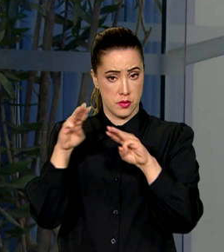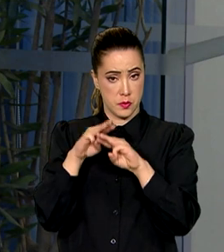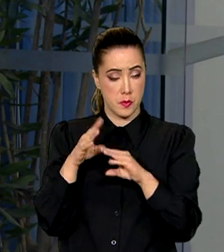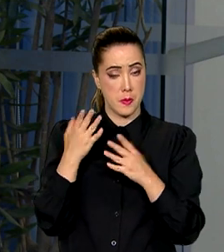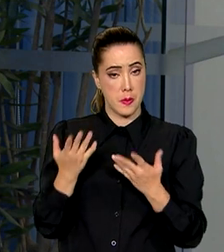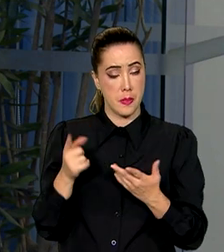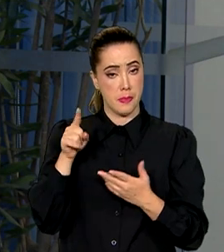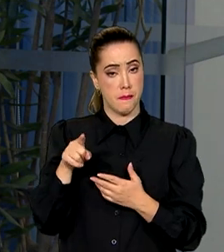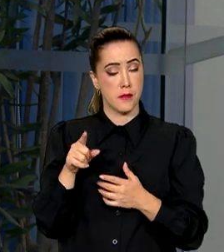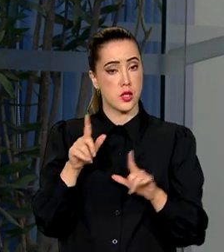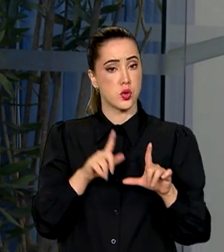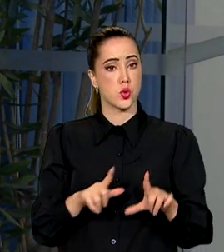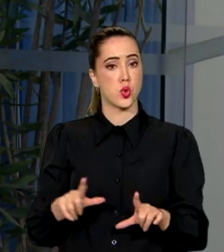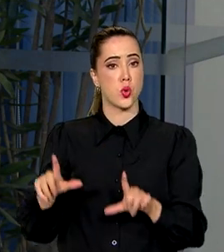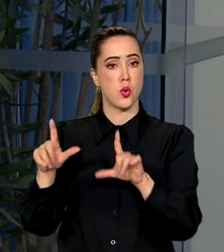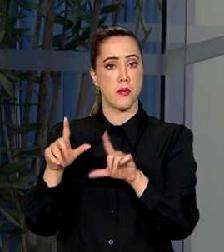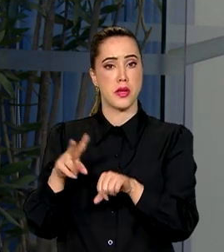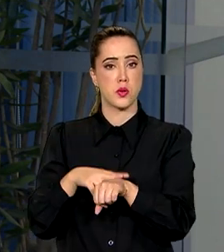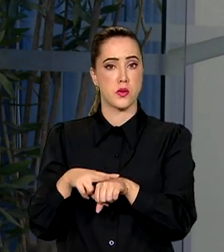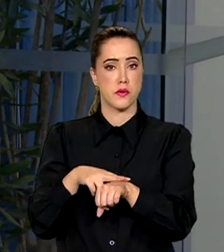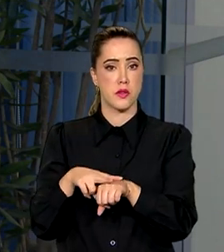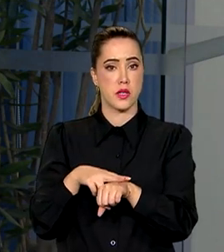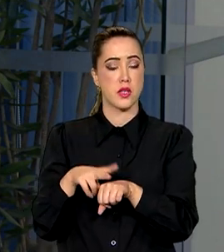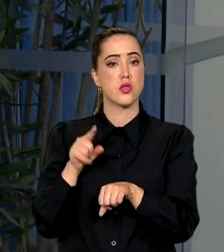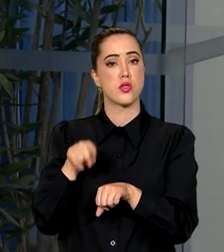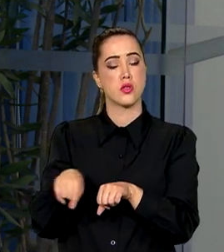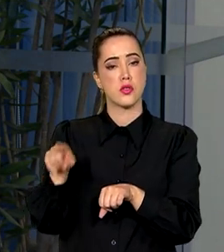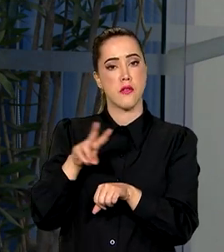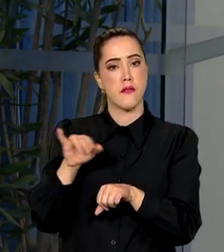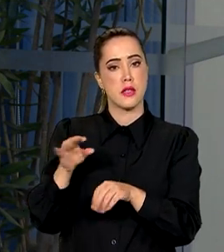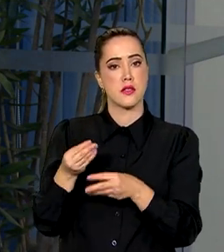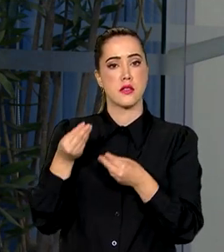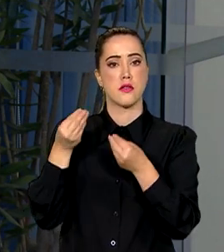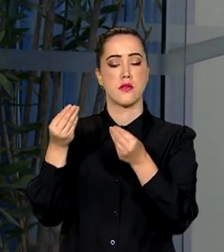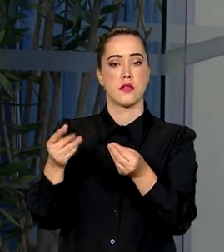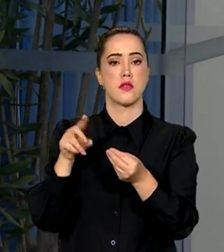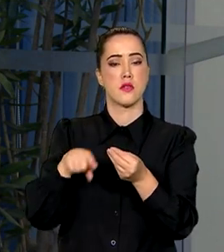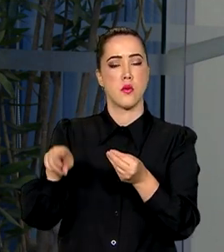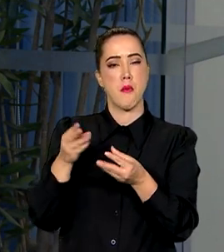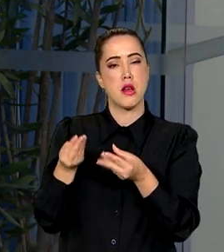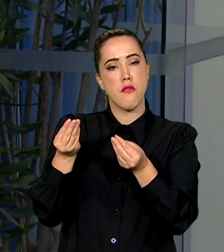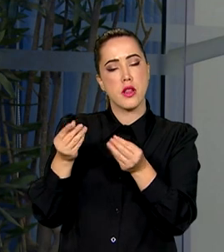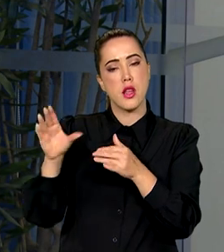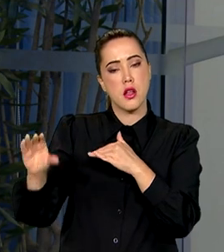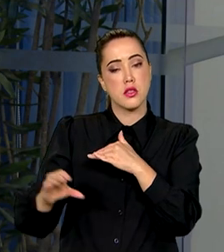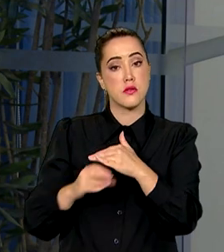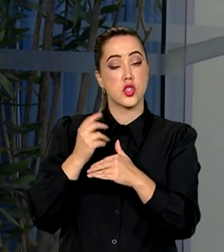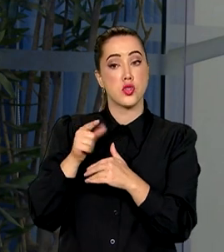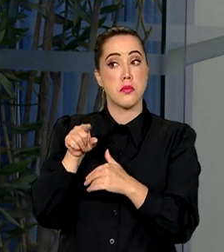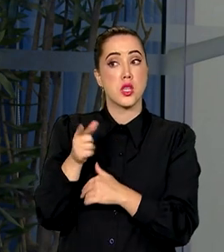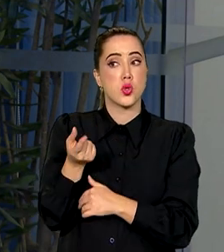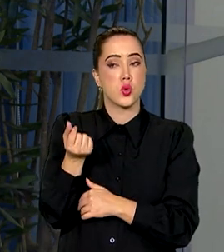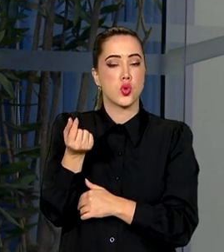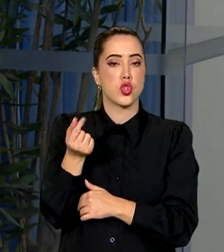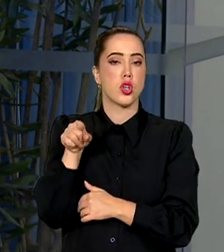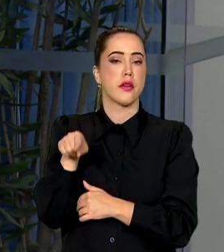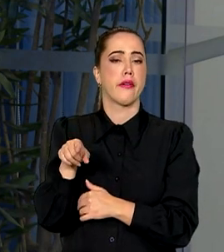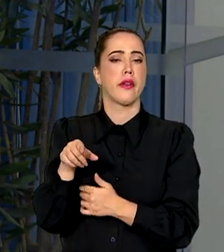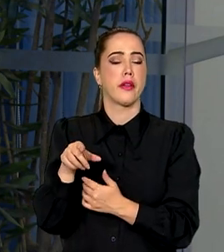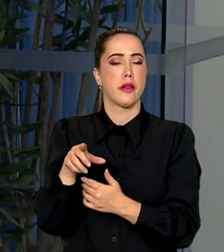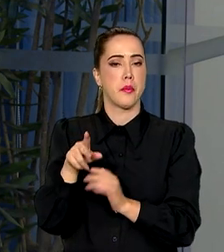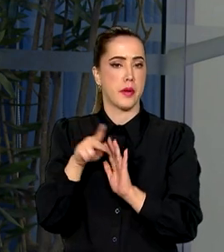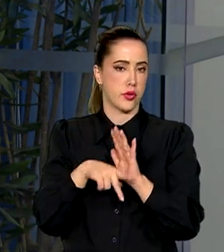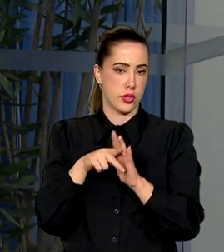Iorque. Esses títulos verdes vão ser lançados pelo governo brasileiro lá na Bolsa para atrair investimentos em projetos sustentáveis.